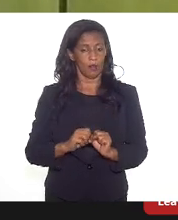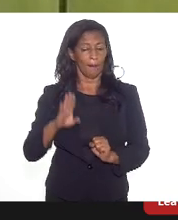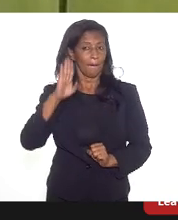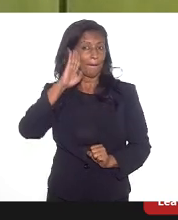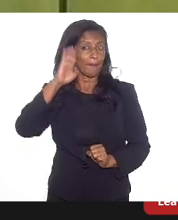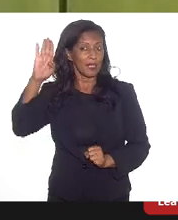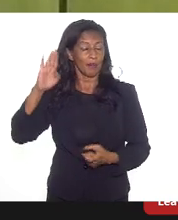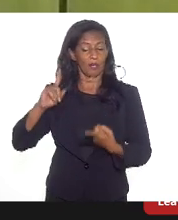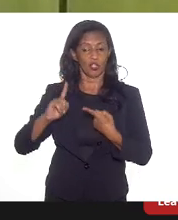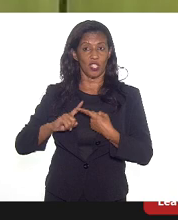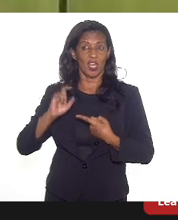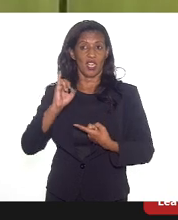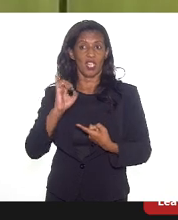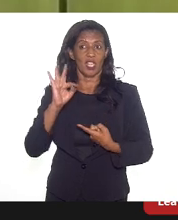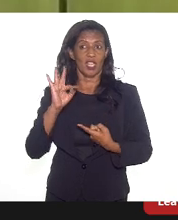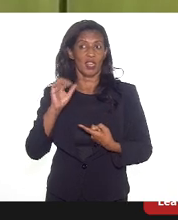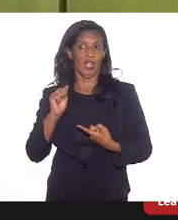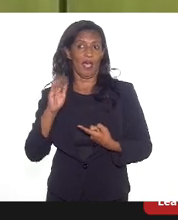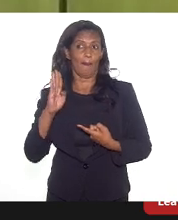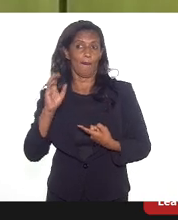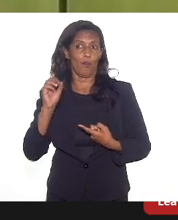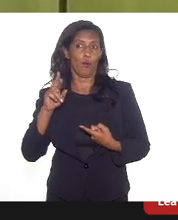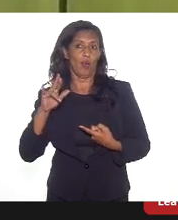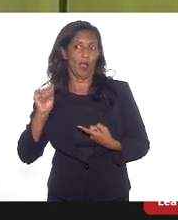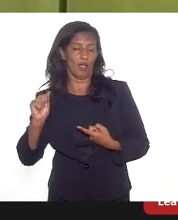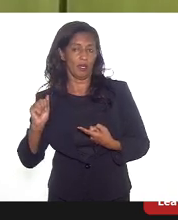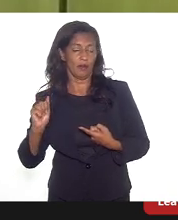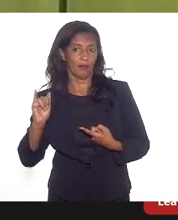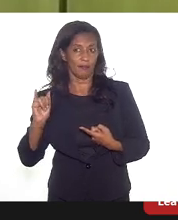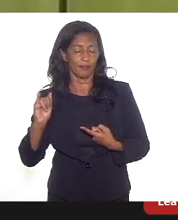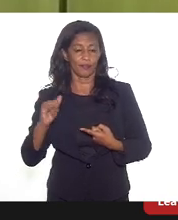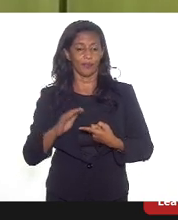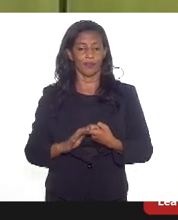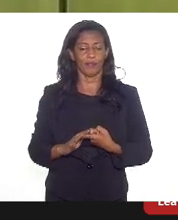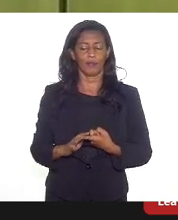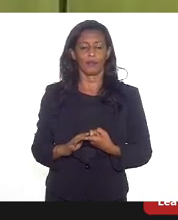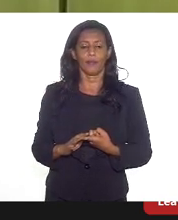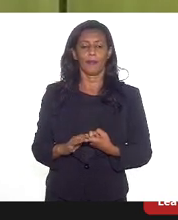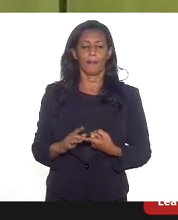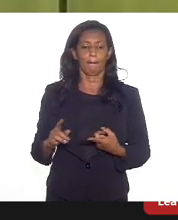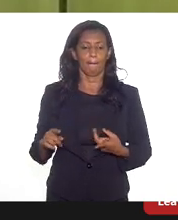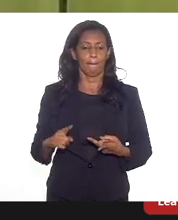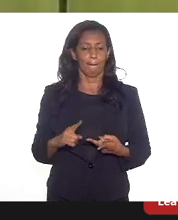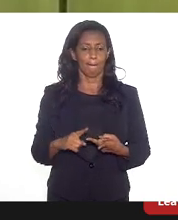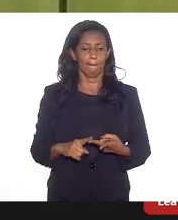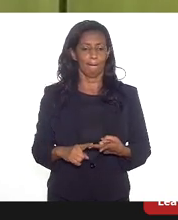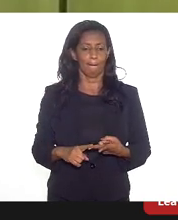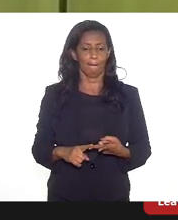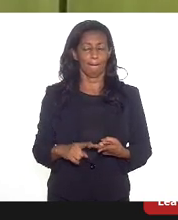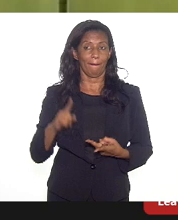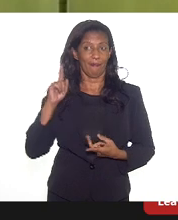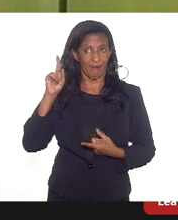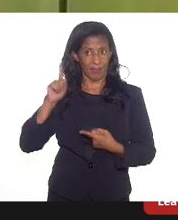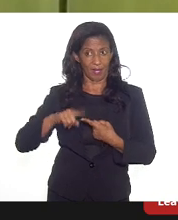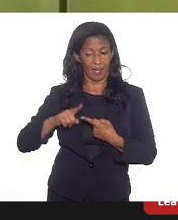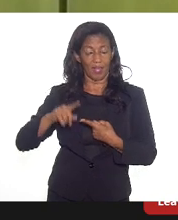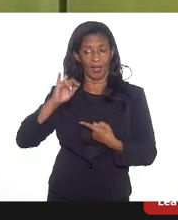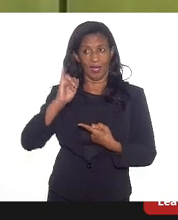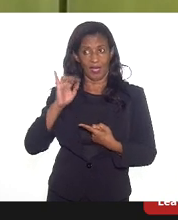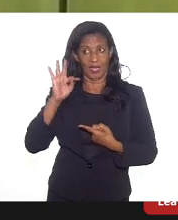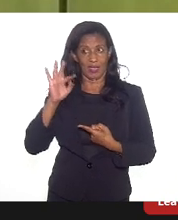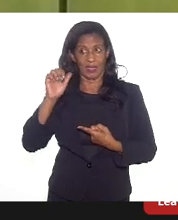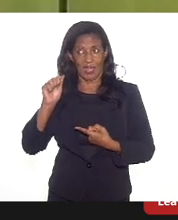Itaboraí, que é o gaslube, o antigo Comperge, e Itaguaí. E aí eu